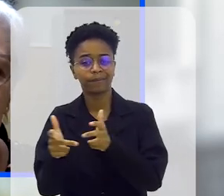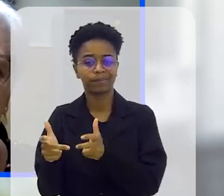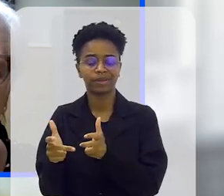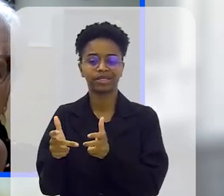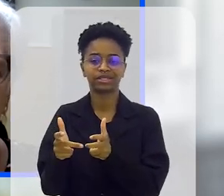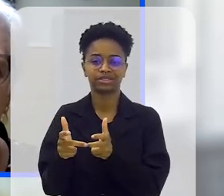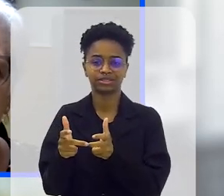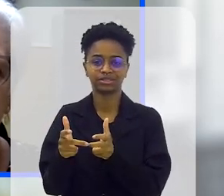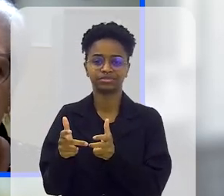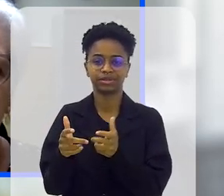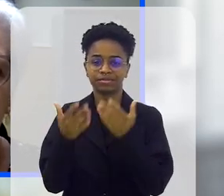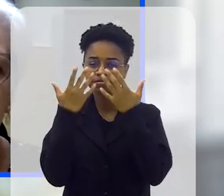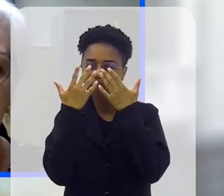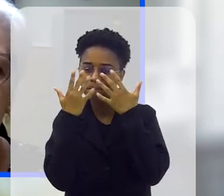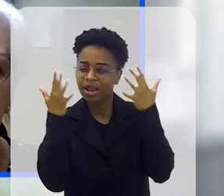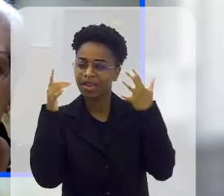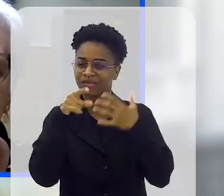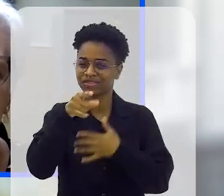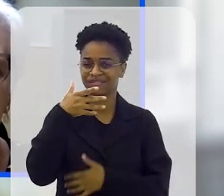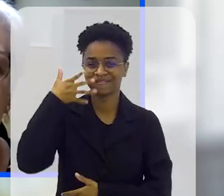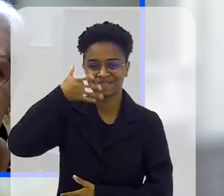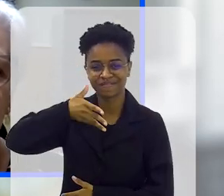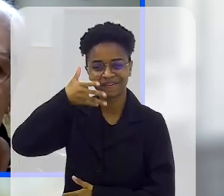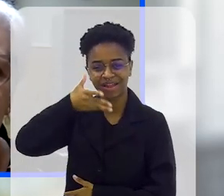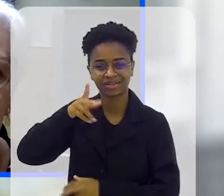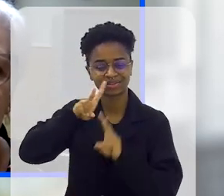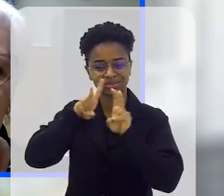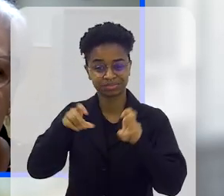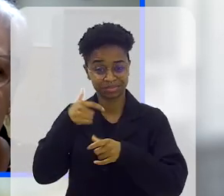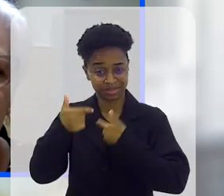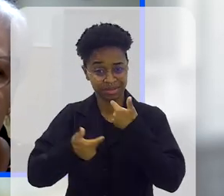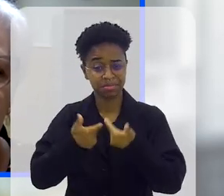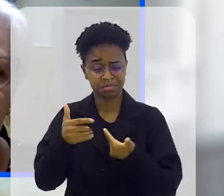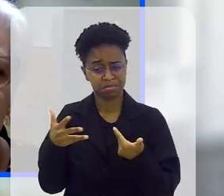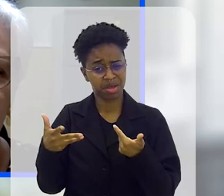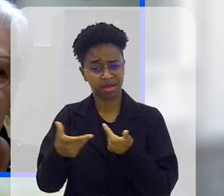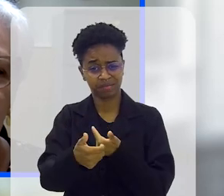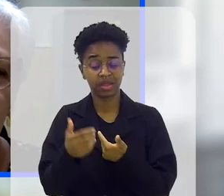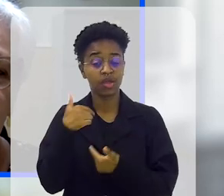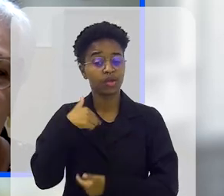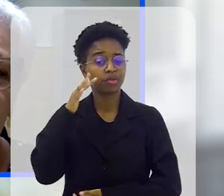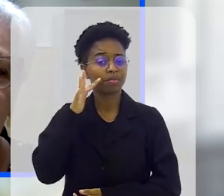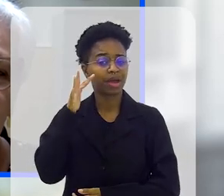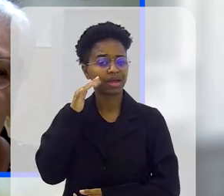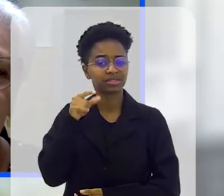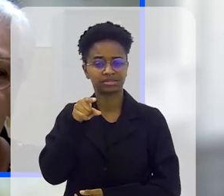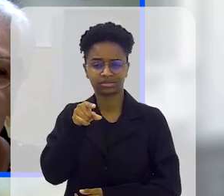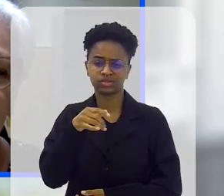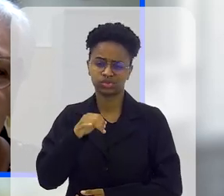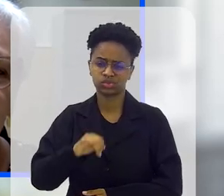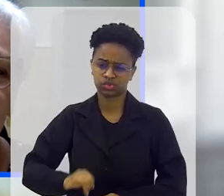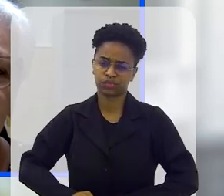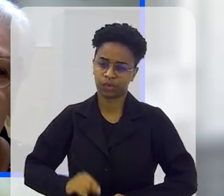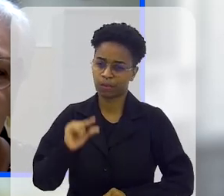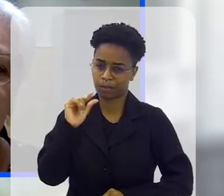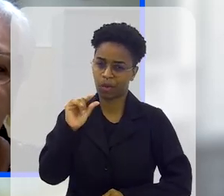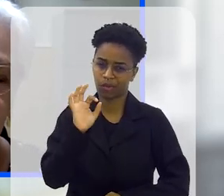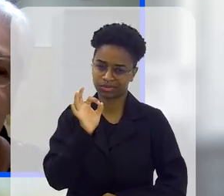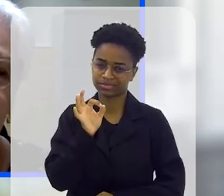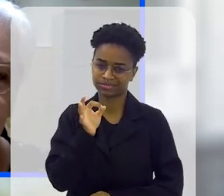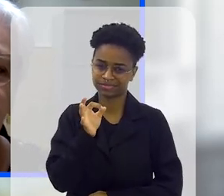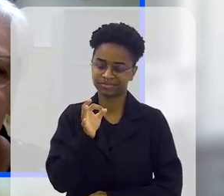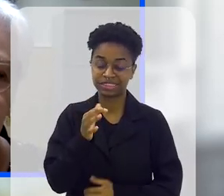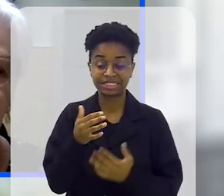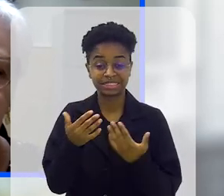brilho nos teus olhos quando você fala, Sônia, sobre o teu trabalho aí, imagino que você tenha, você sofreu um pouco isso